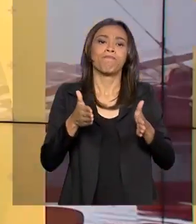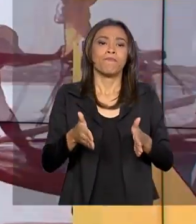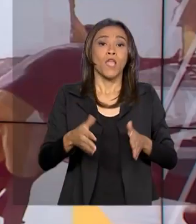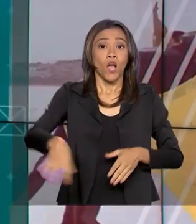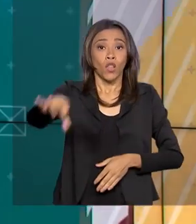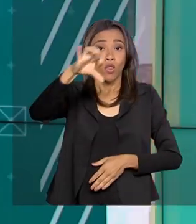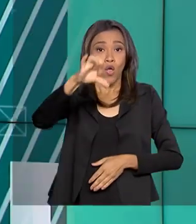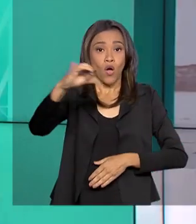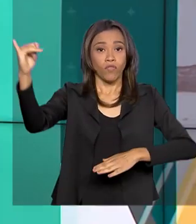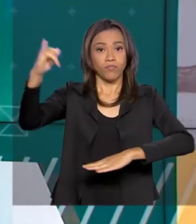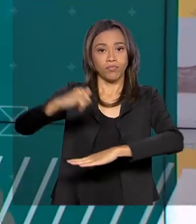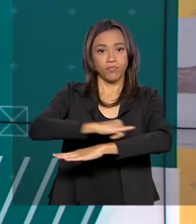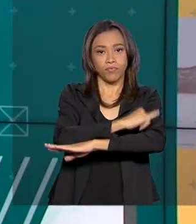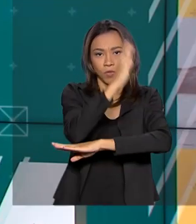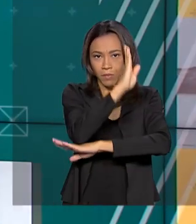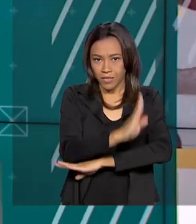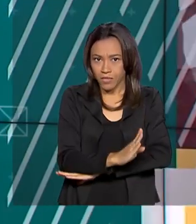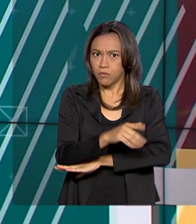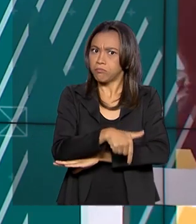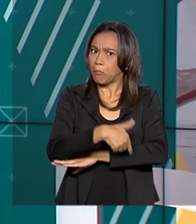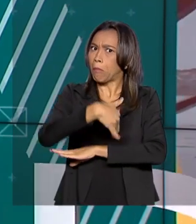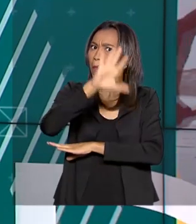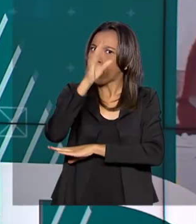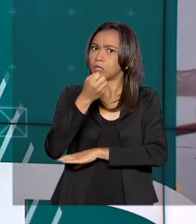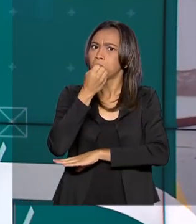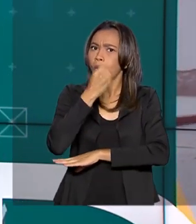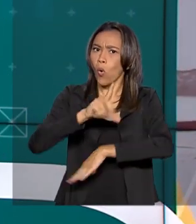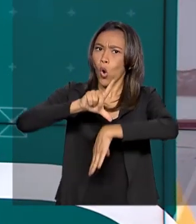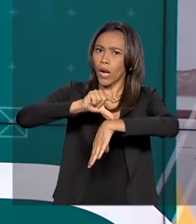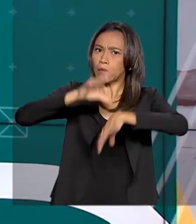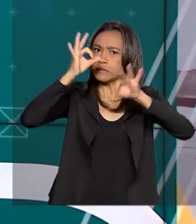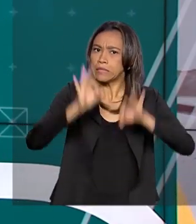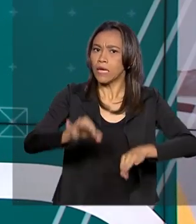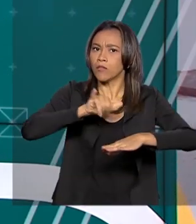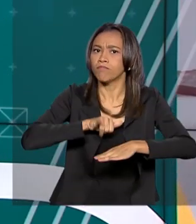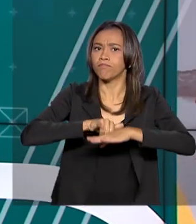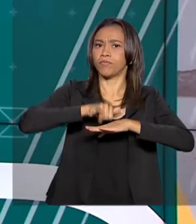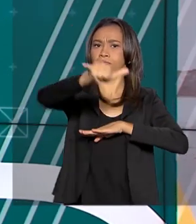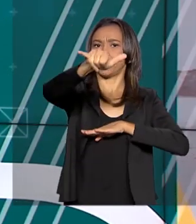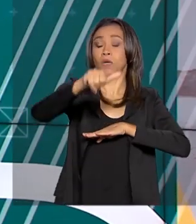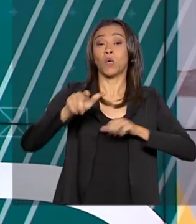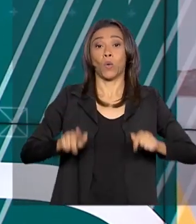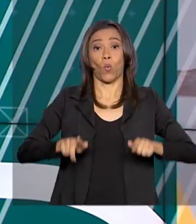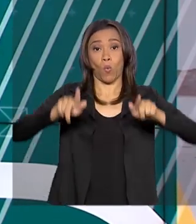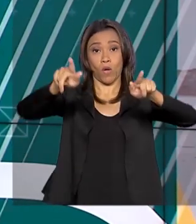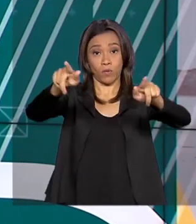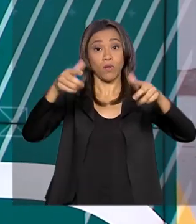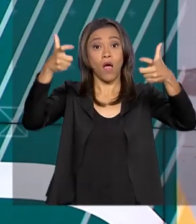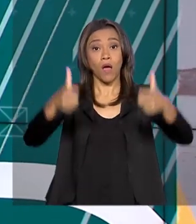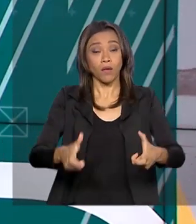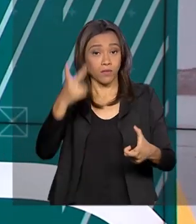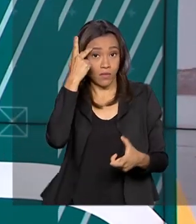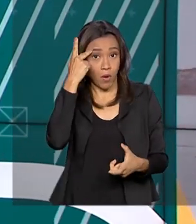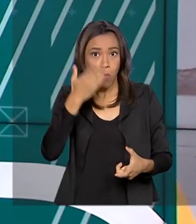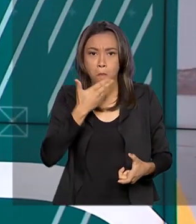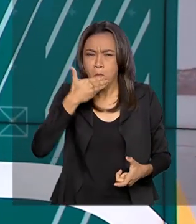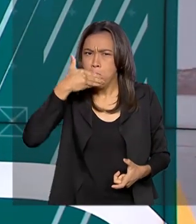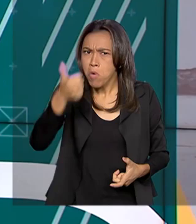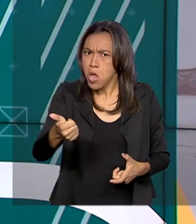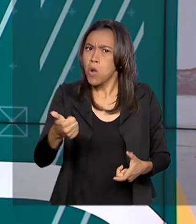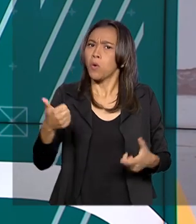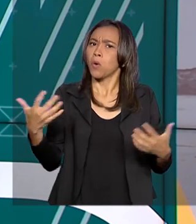Nove aeroportos brasileiros estão entre os mais pontuais do mundo. O de Guarulhos, em São Paulo, foi o que apresentou melhor